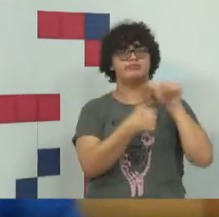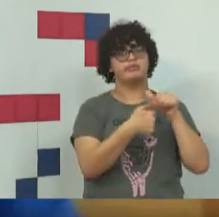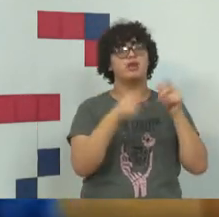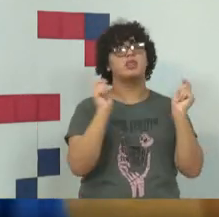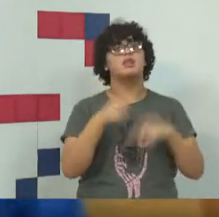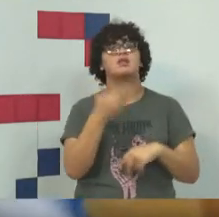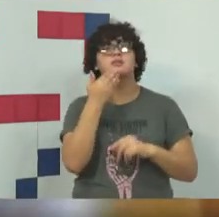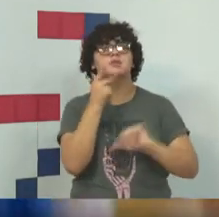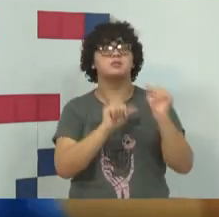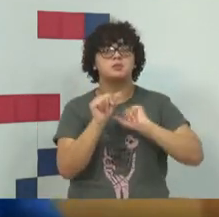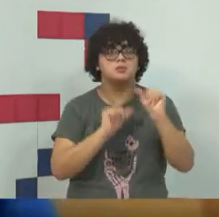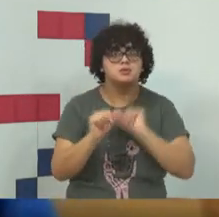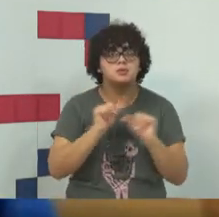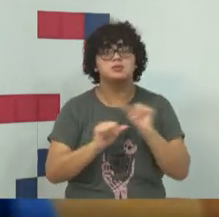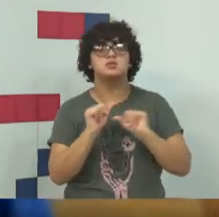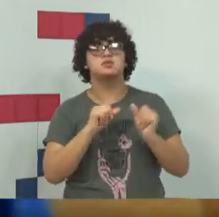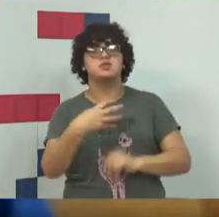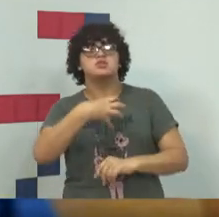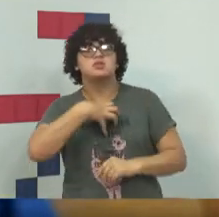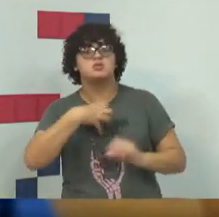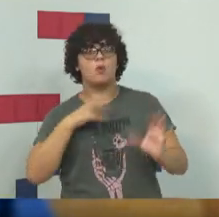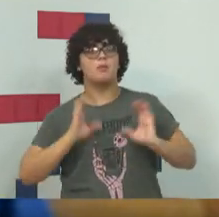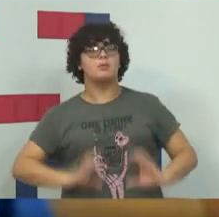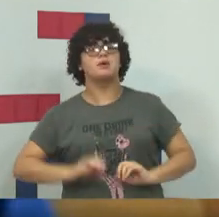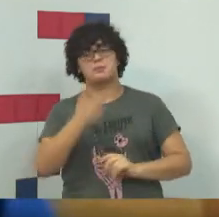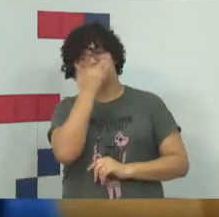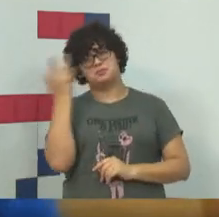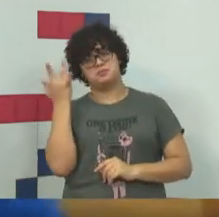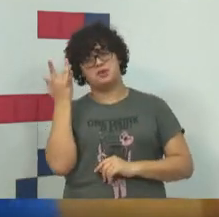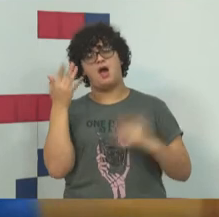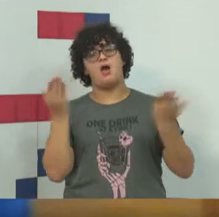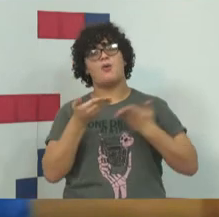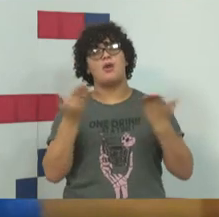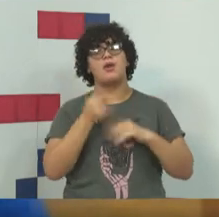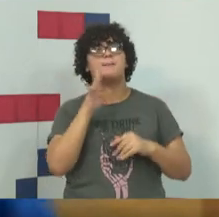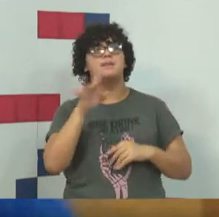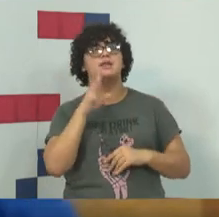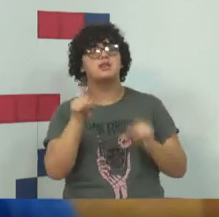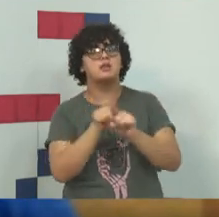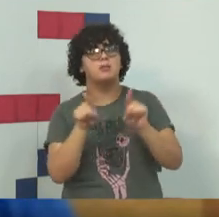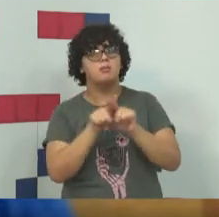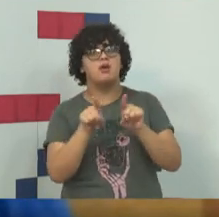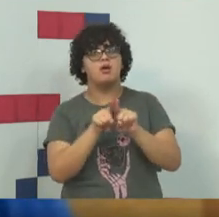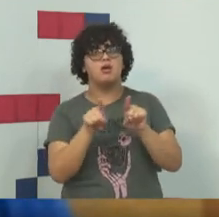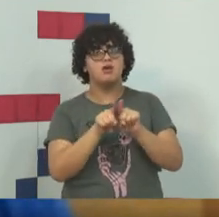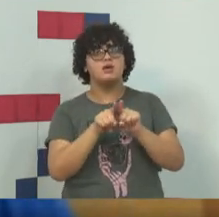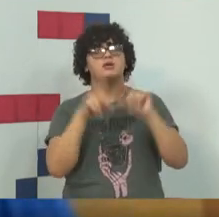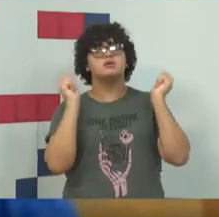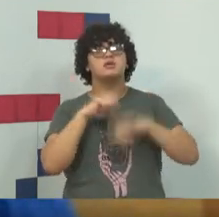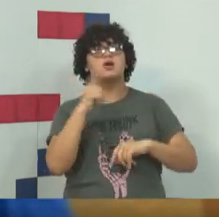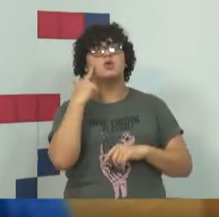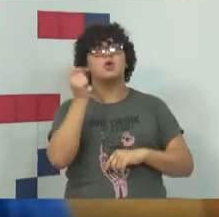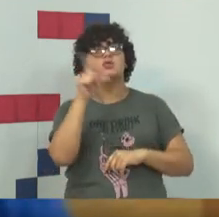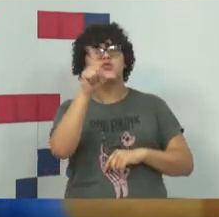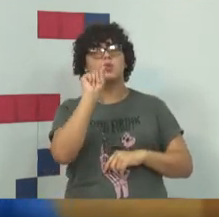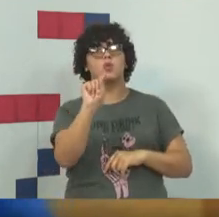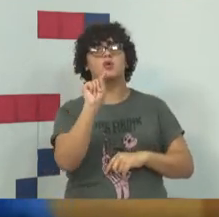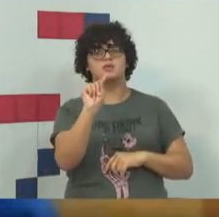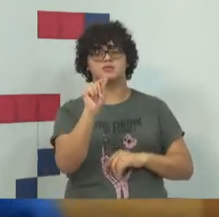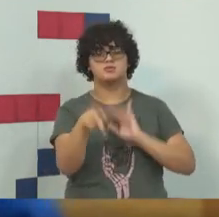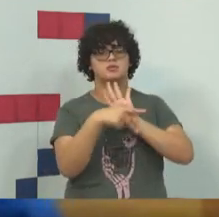completamente a lógica das coisas. E por que não pensar que também mudaria a lógica da